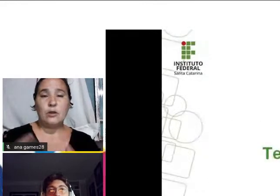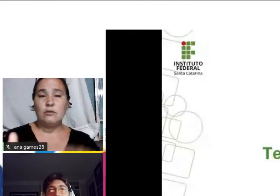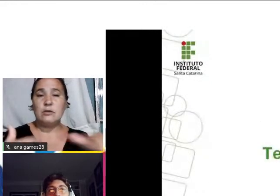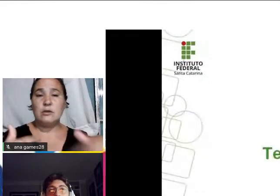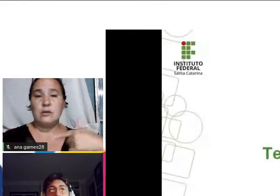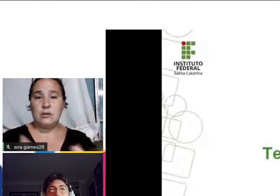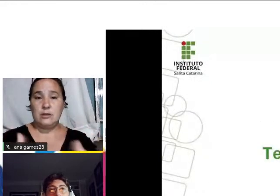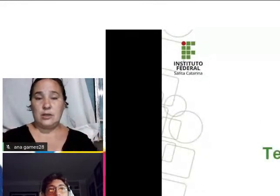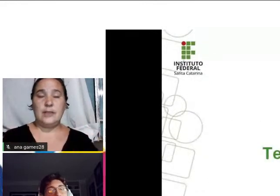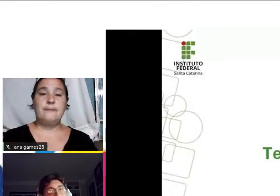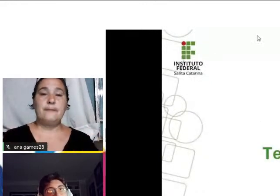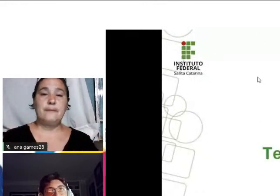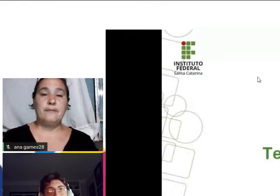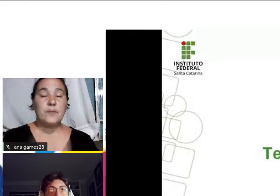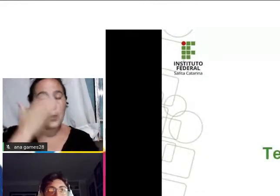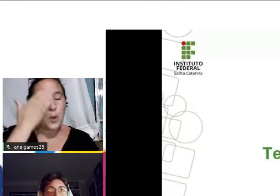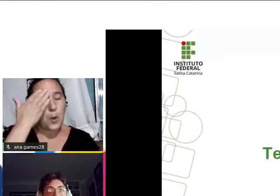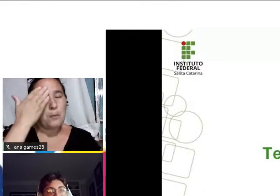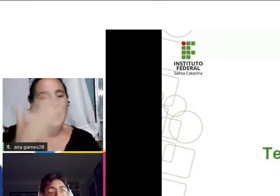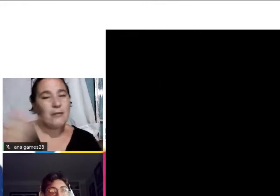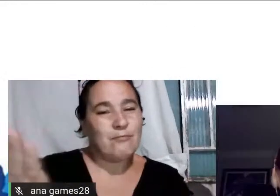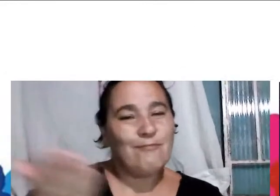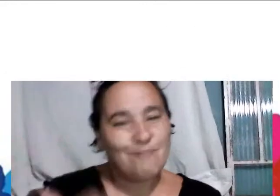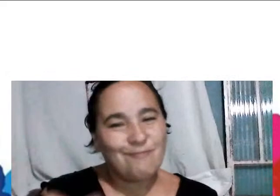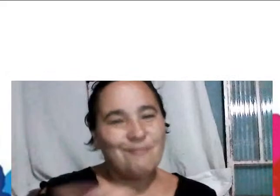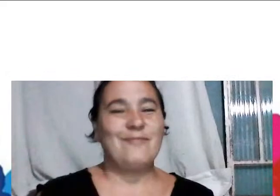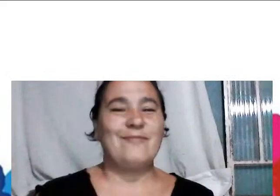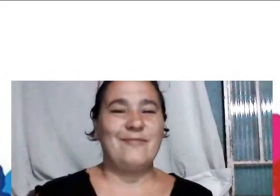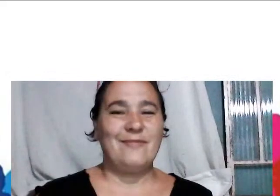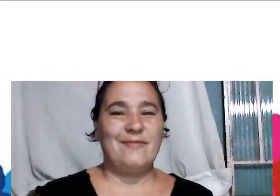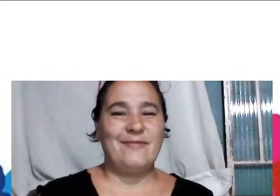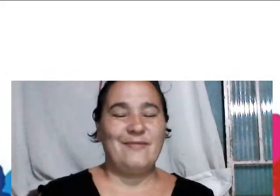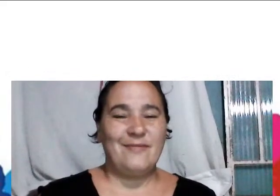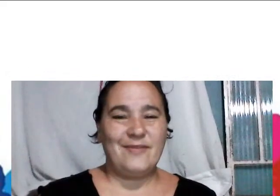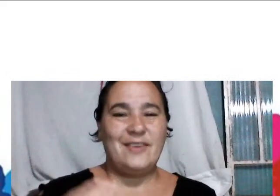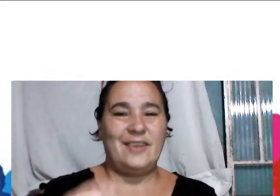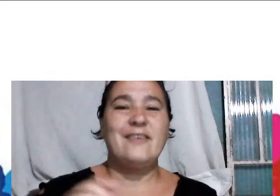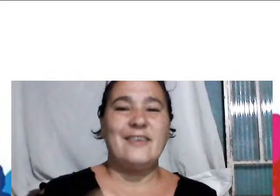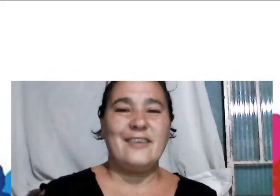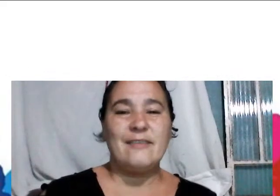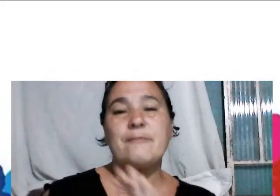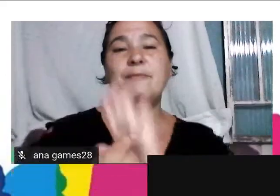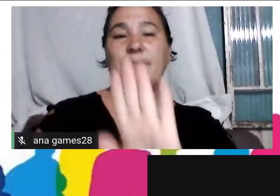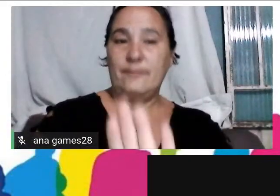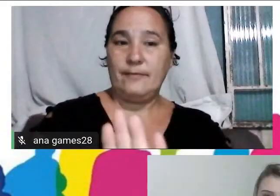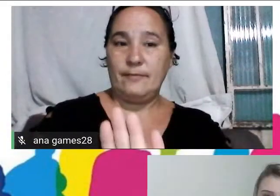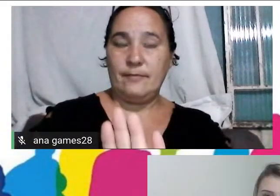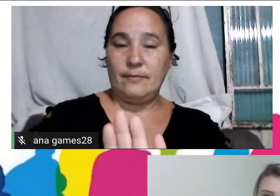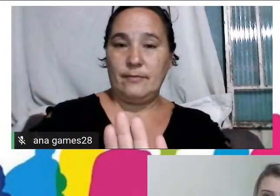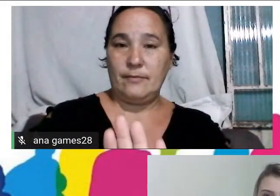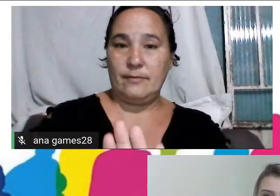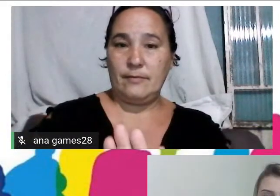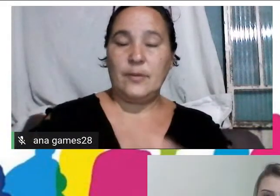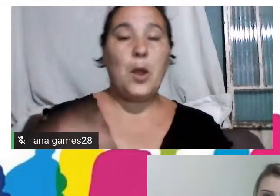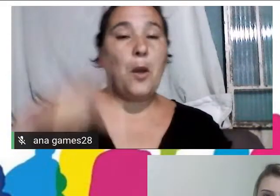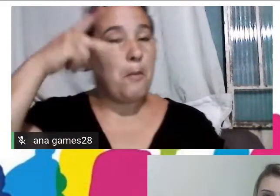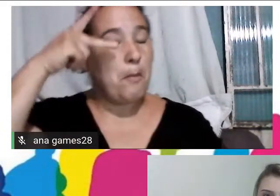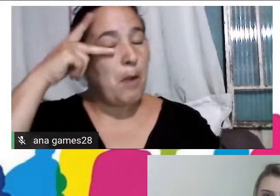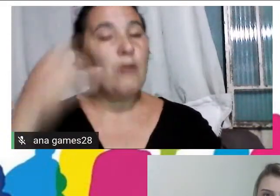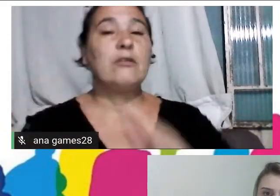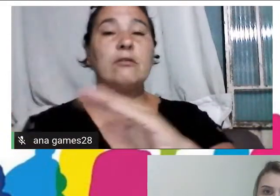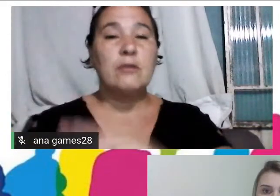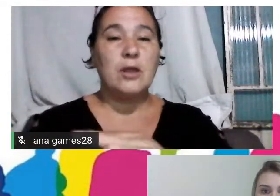e obrigado pelo convite pela oportunidade de fazer a apresentação para o Paulo e para equipe do IFSC